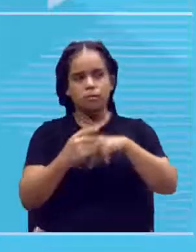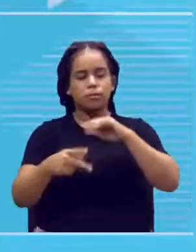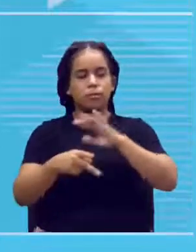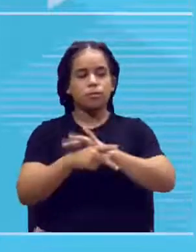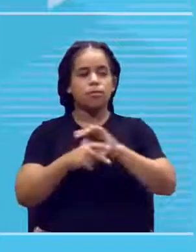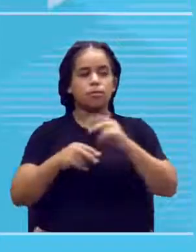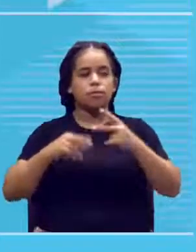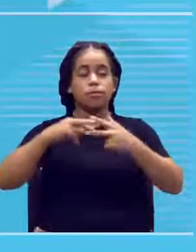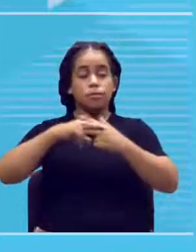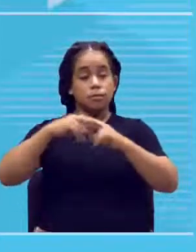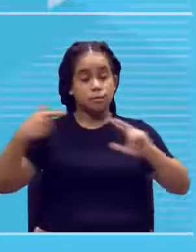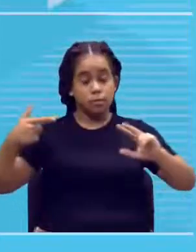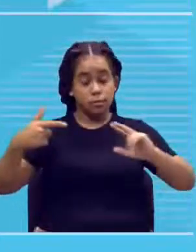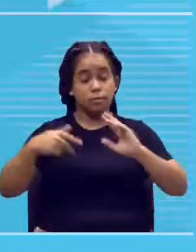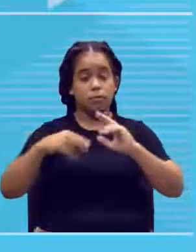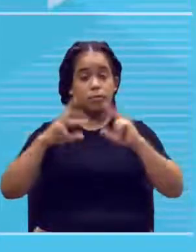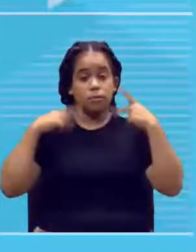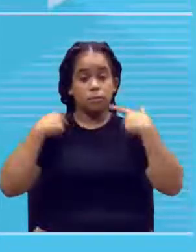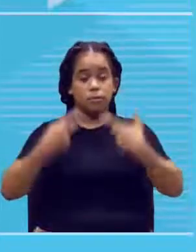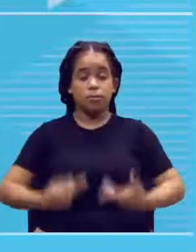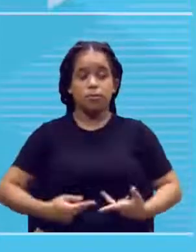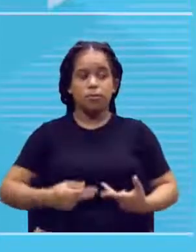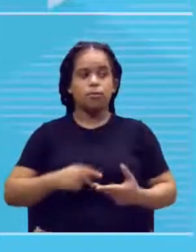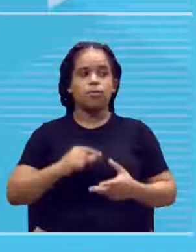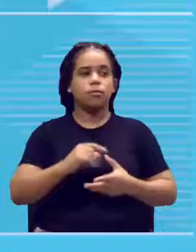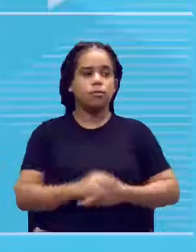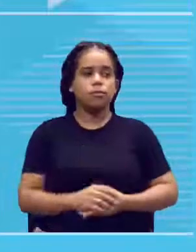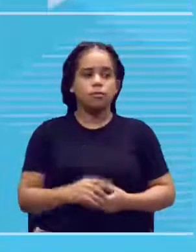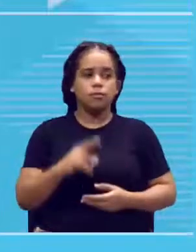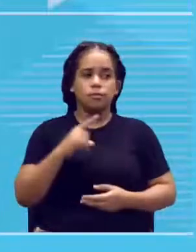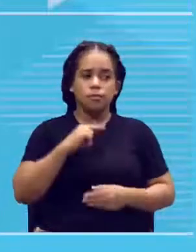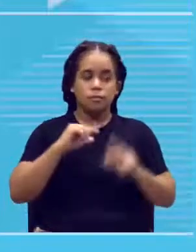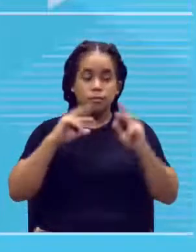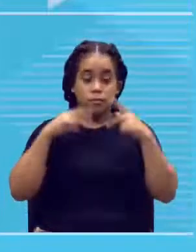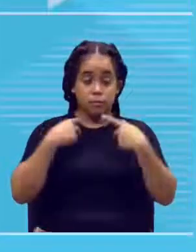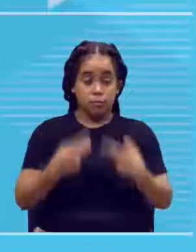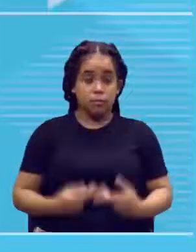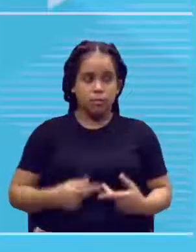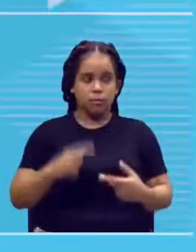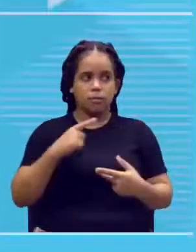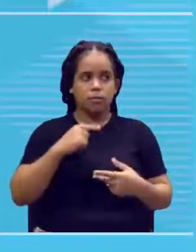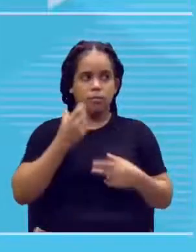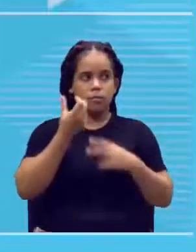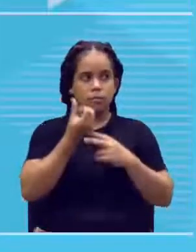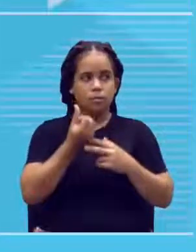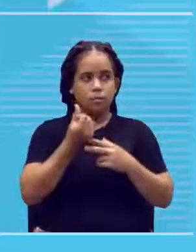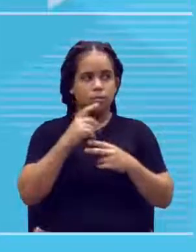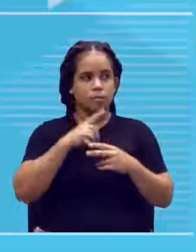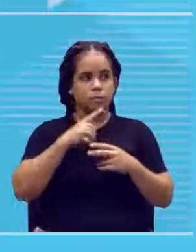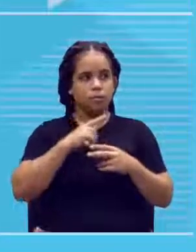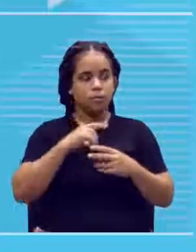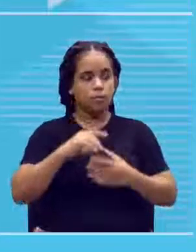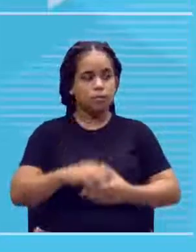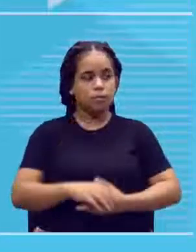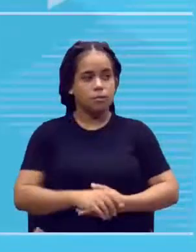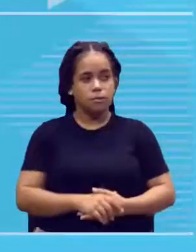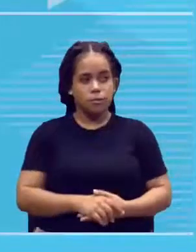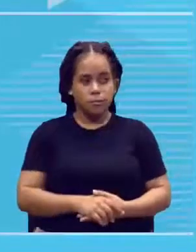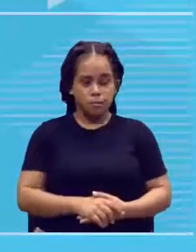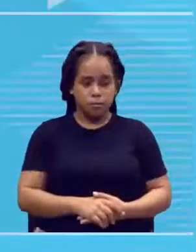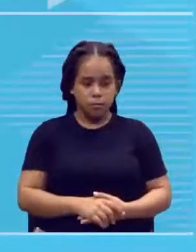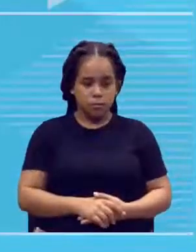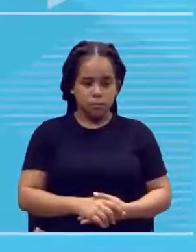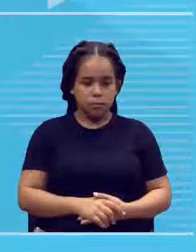Do DNA humano. Como eu disse, ó, no ser humano, nós temos o quê? Ó, ser humano.